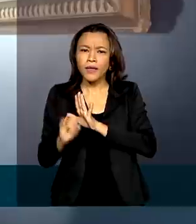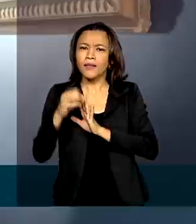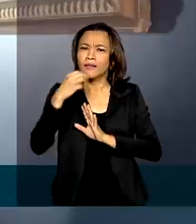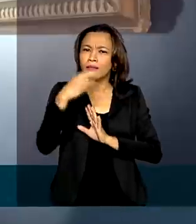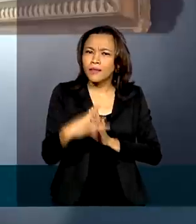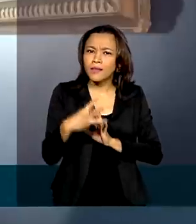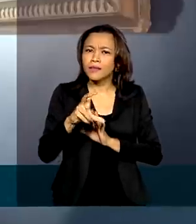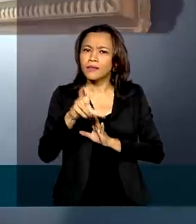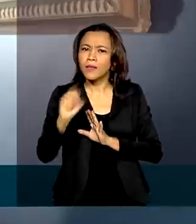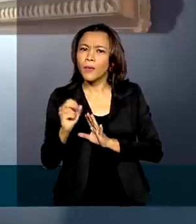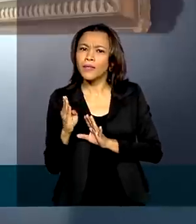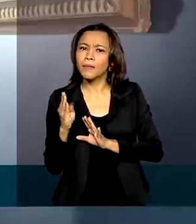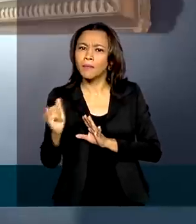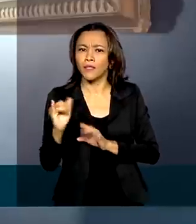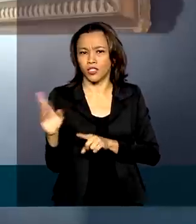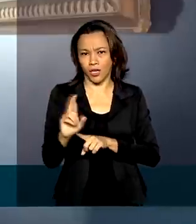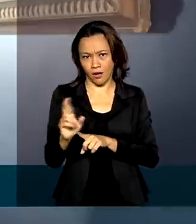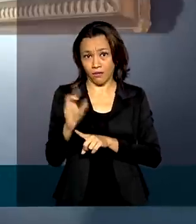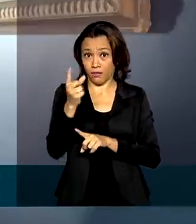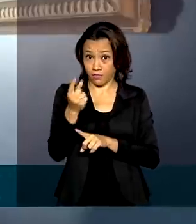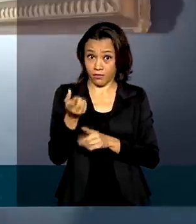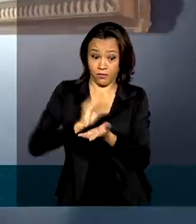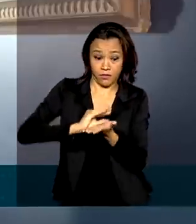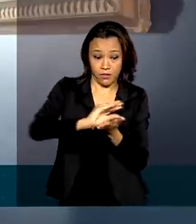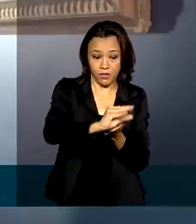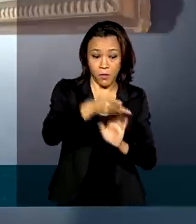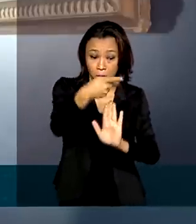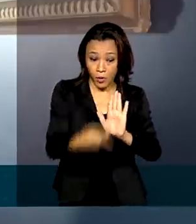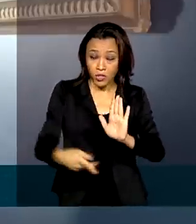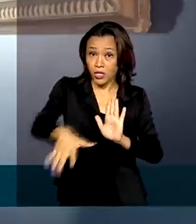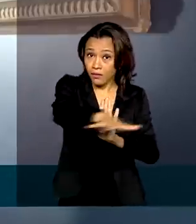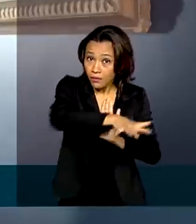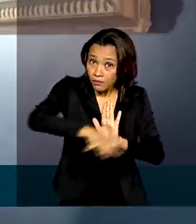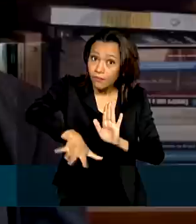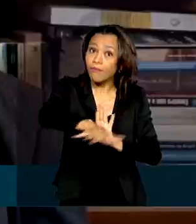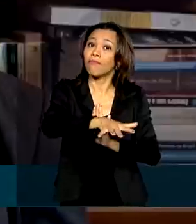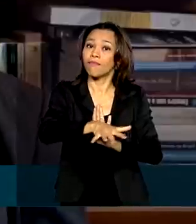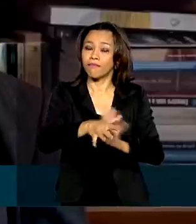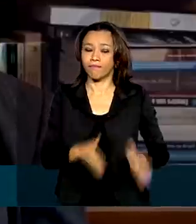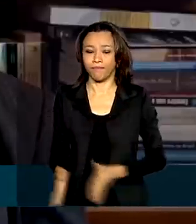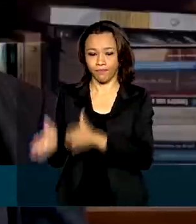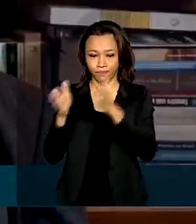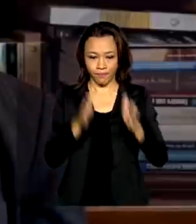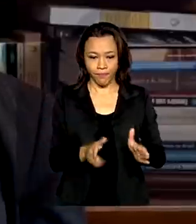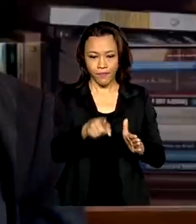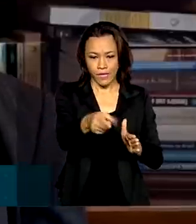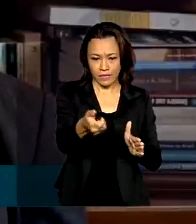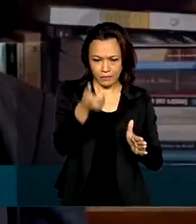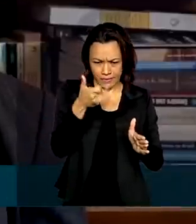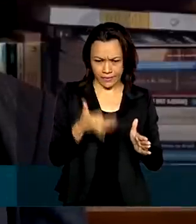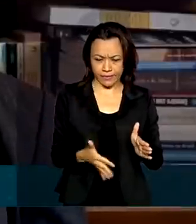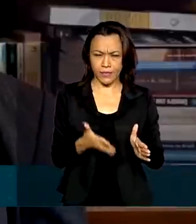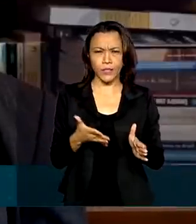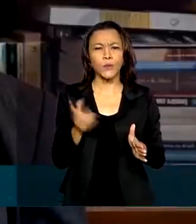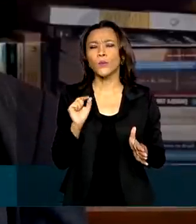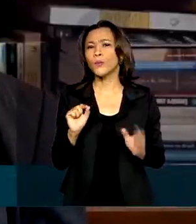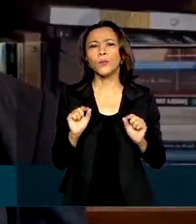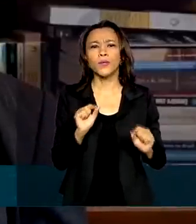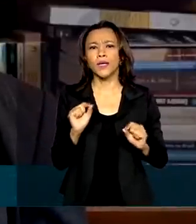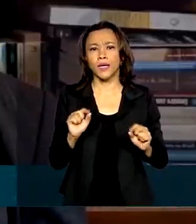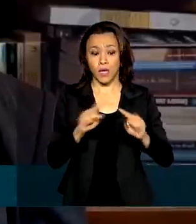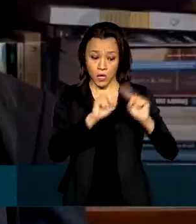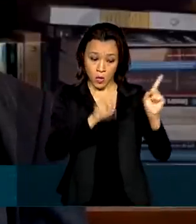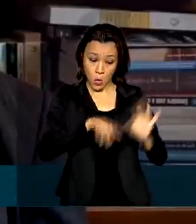bilhões de reais em projetos aptos a receberem recursos. O caminho do plano